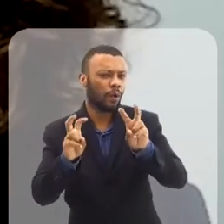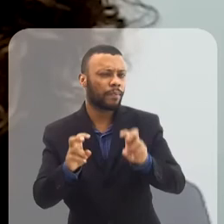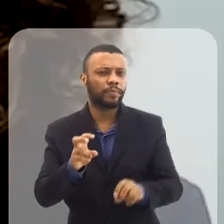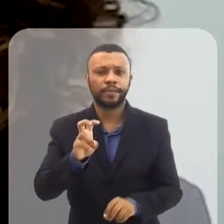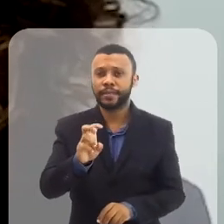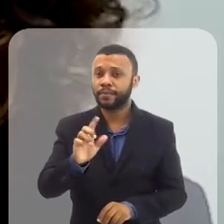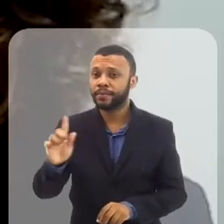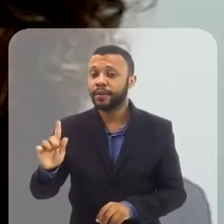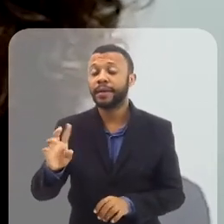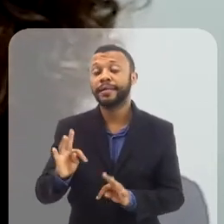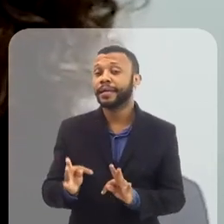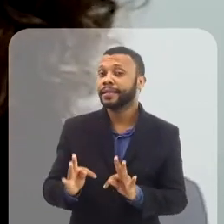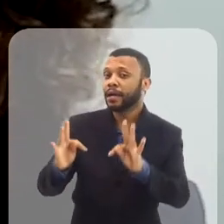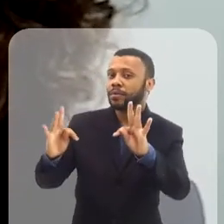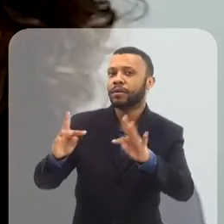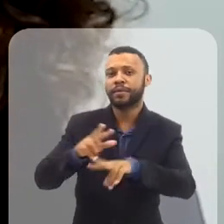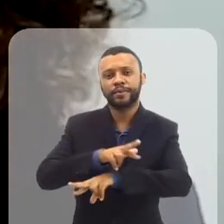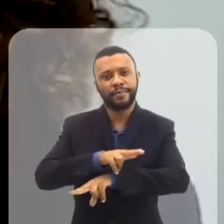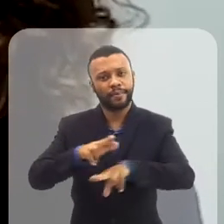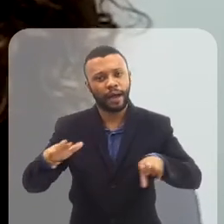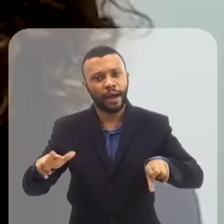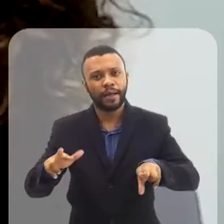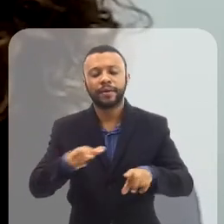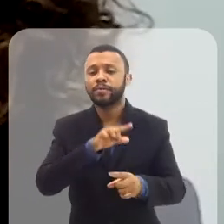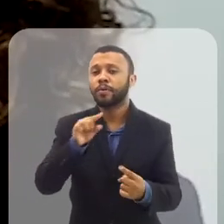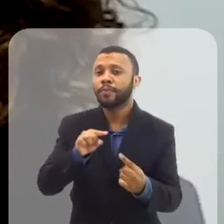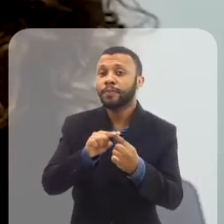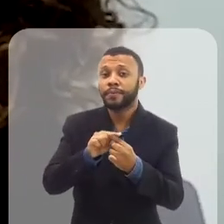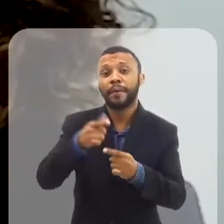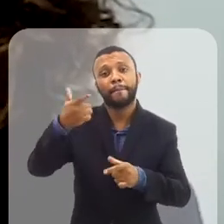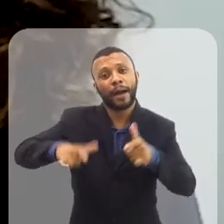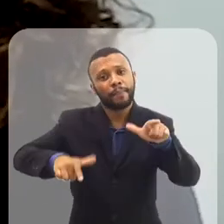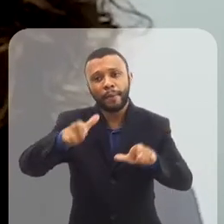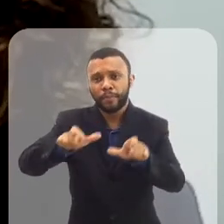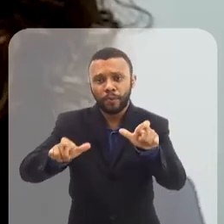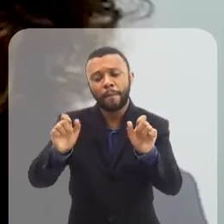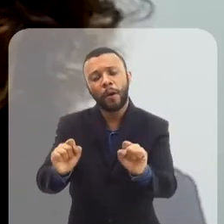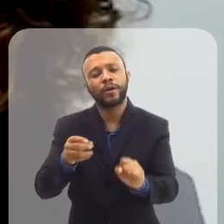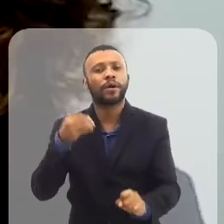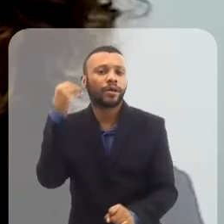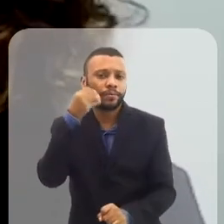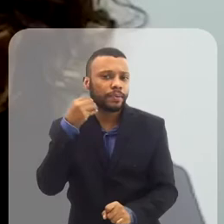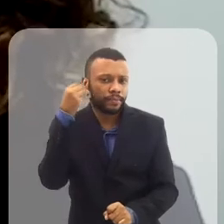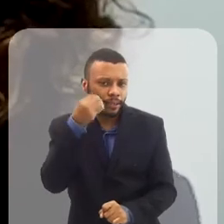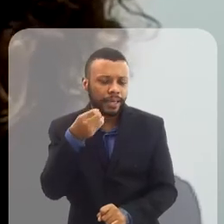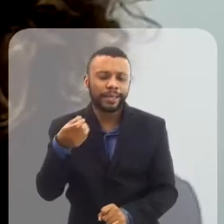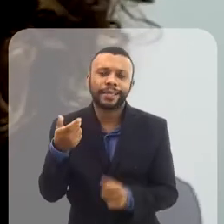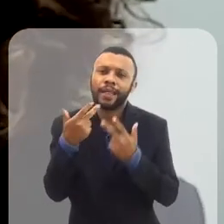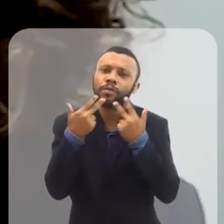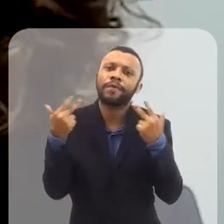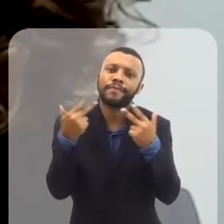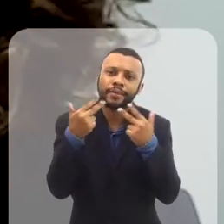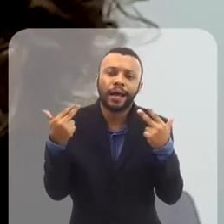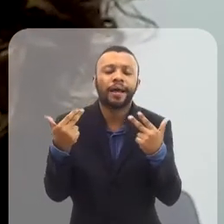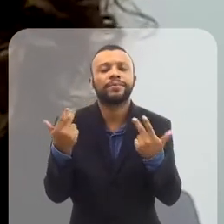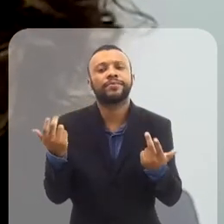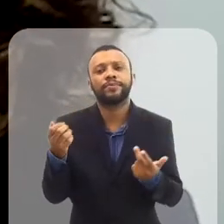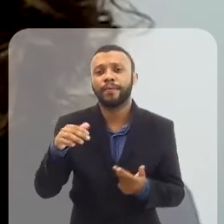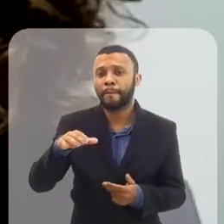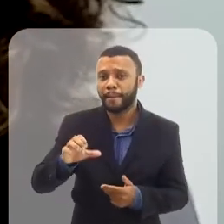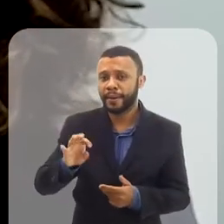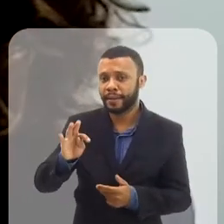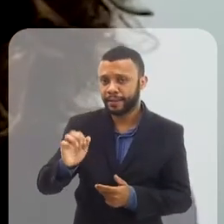questão do 5G, das tecnologias, para poder justamente fazer com que mais pessoas possam experimentar essa novidade do